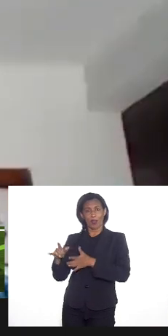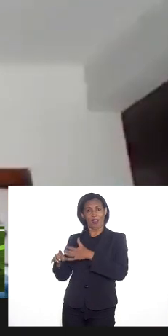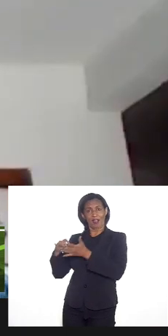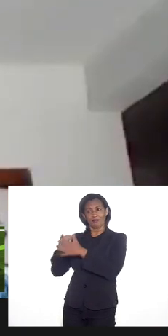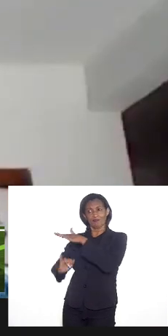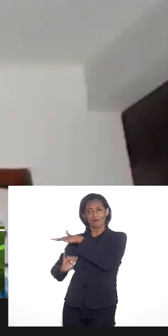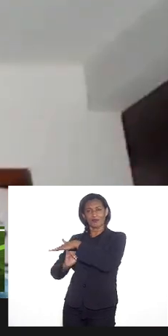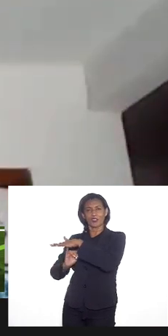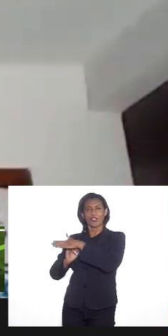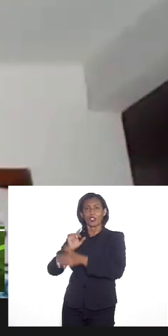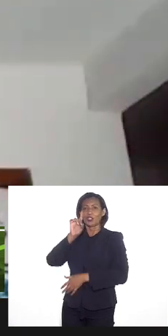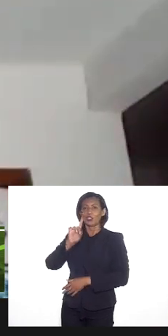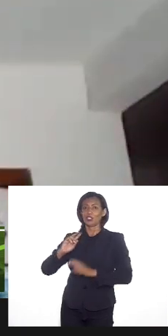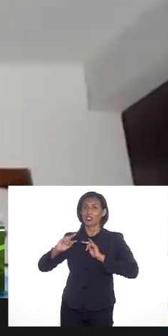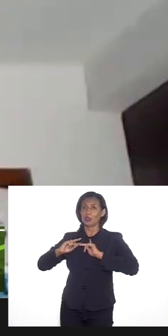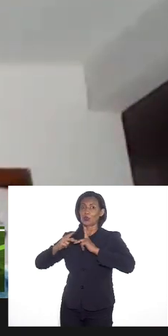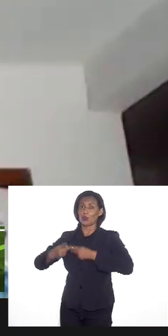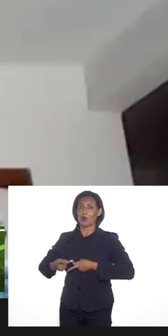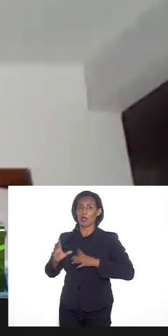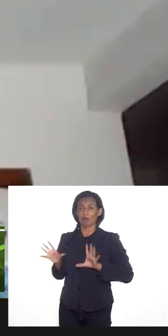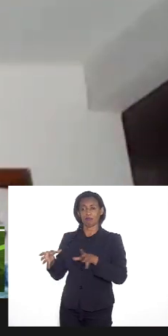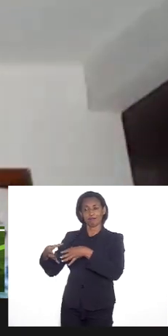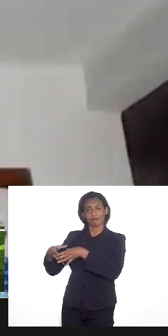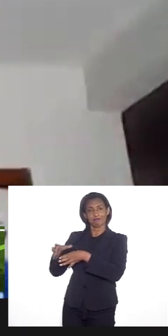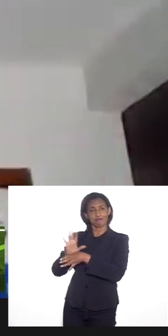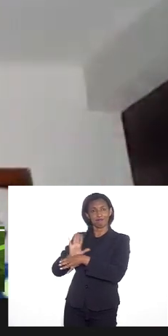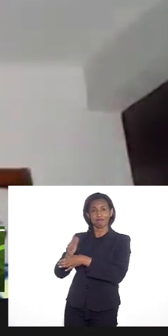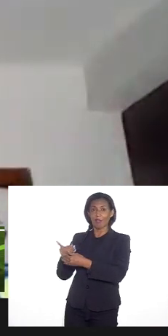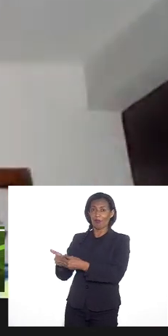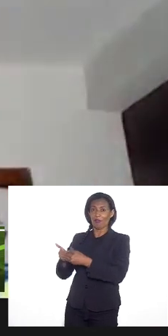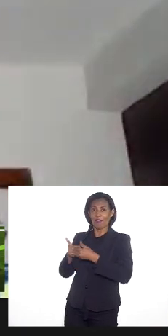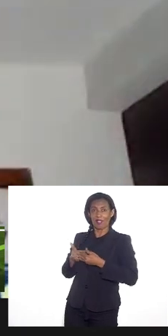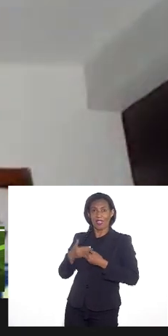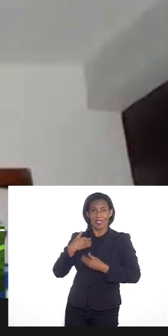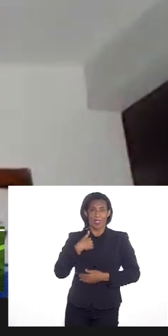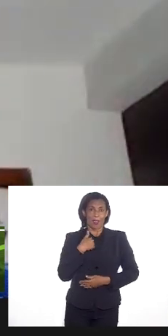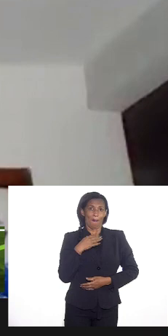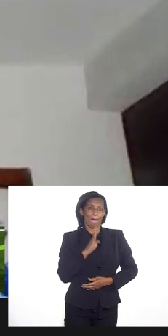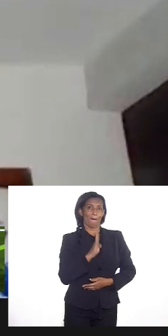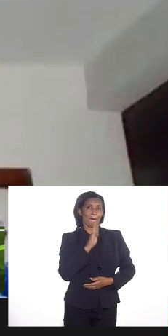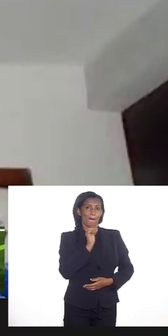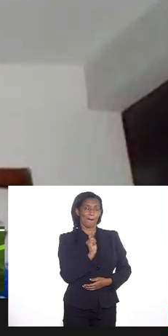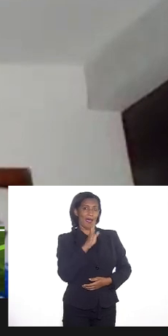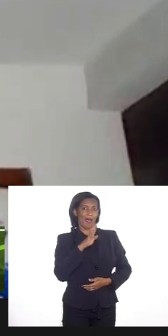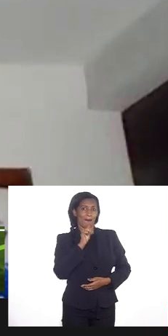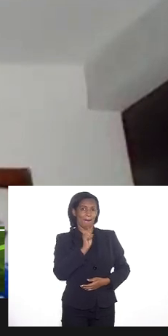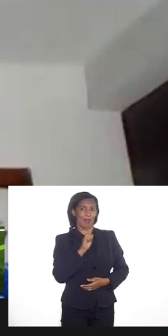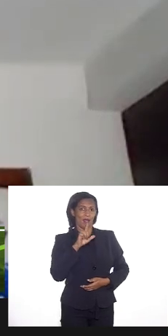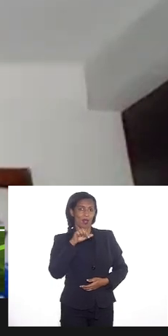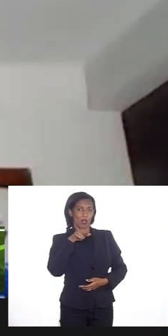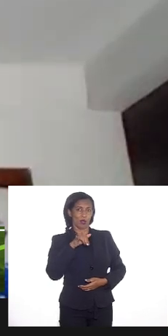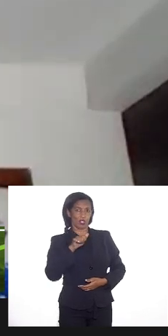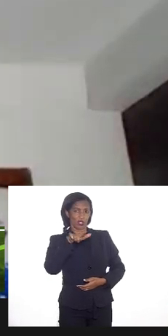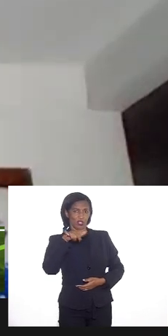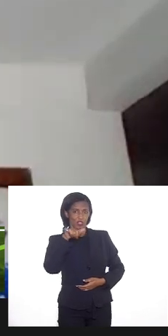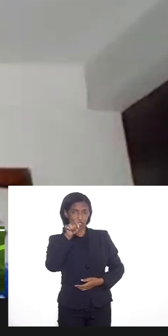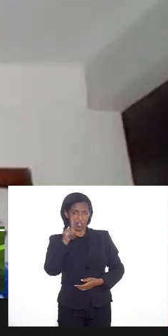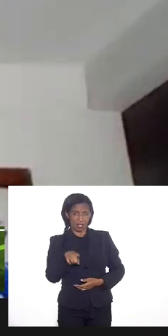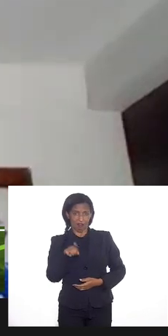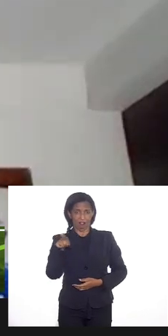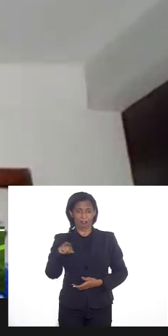e Direitos Humanos. Hoje estou como Babaluri Chá do Ileaxé Omiú Juarô,